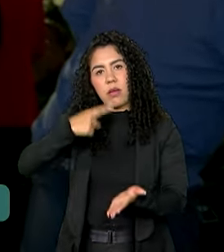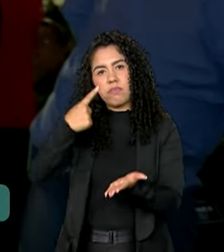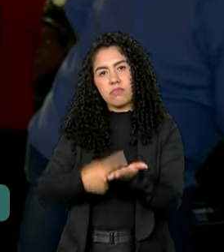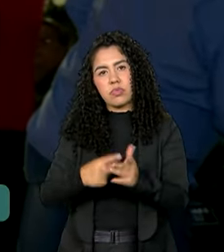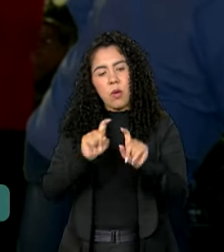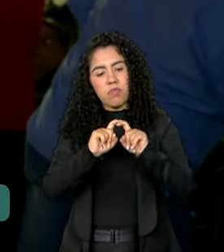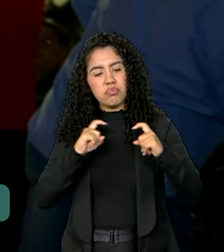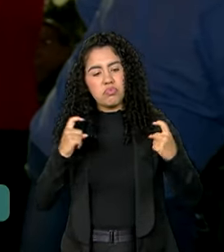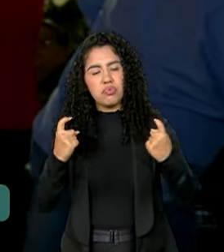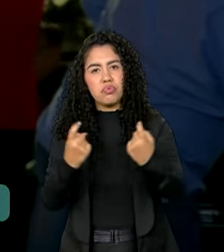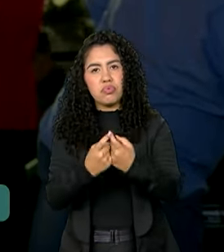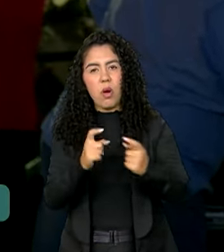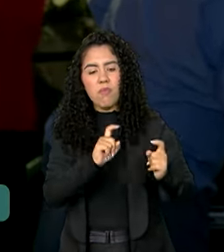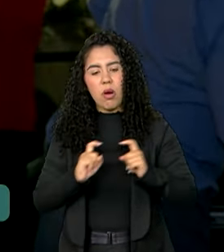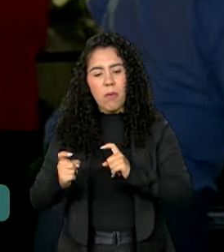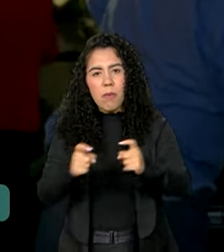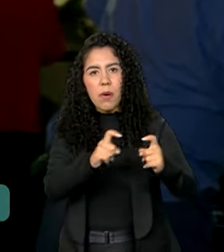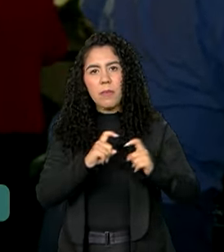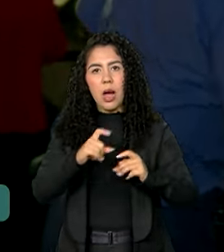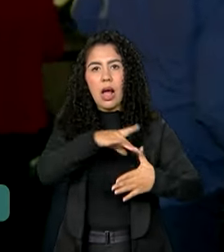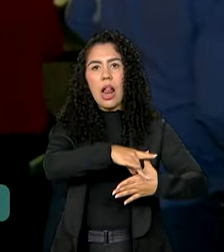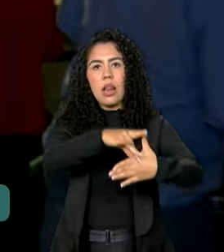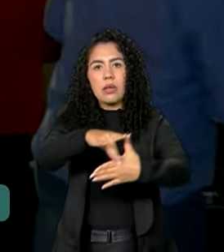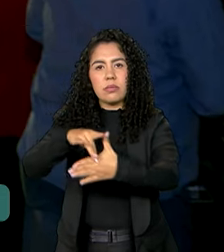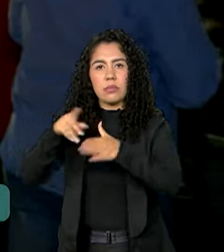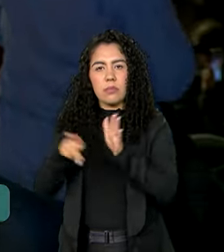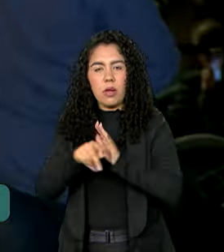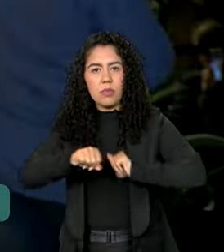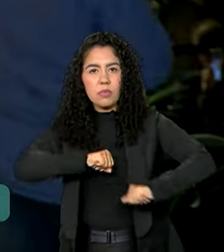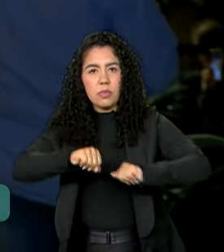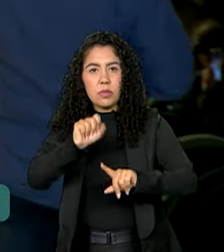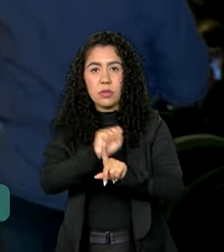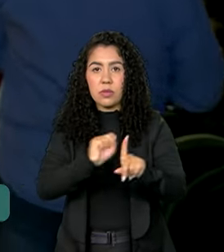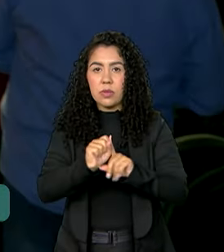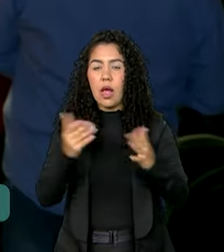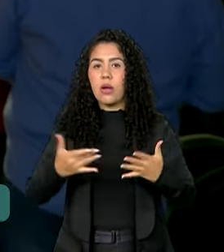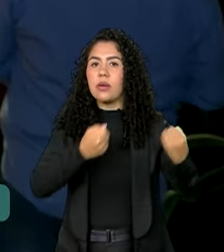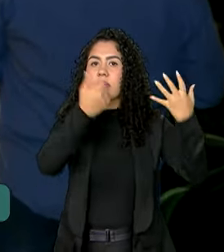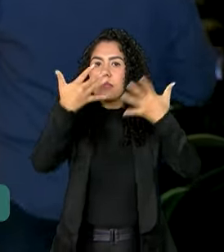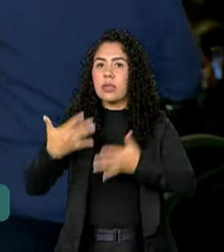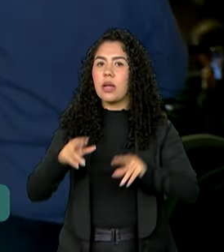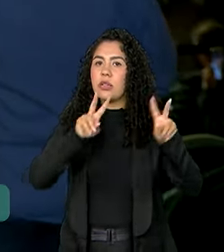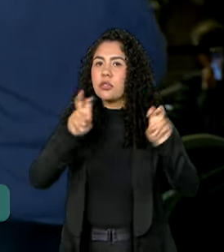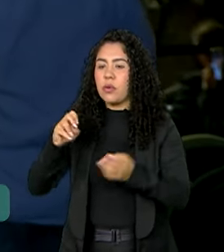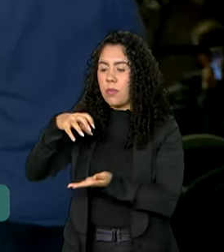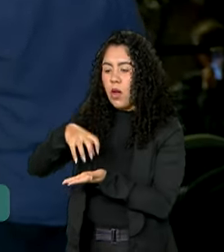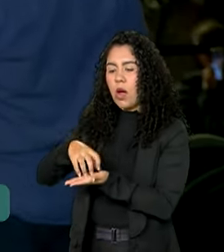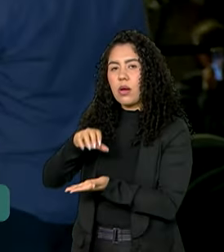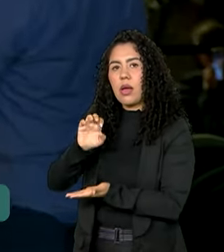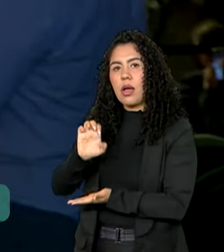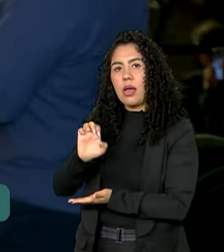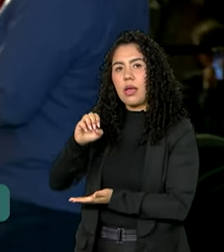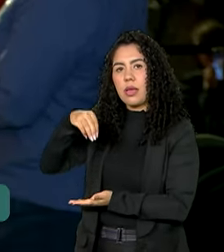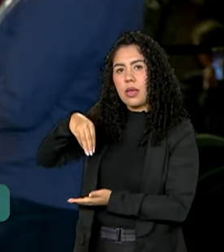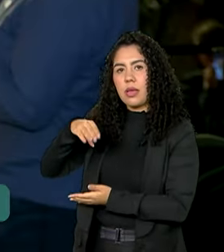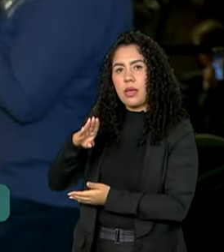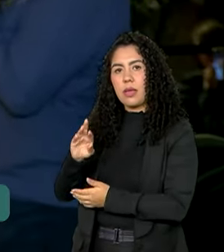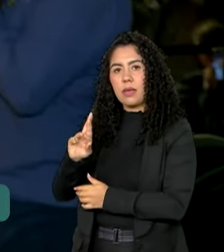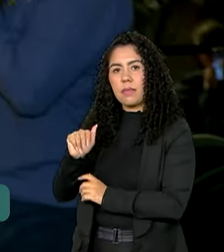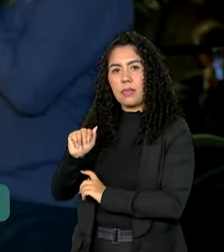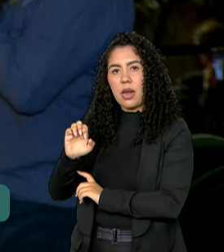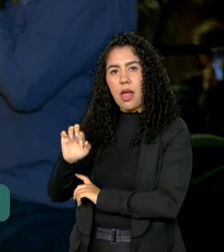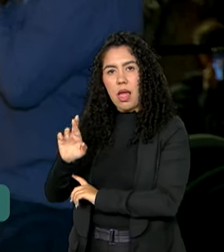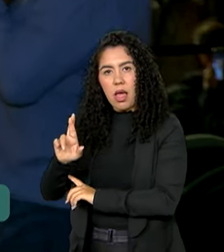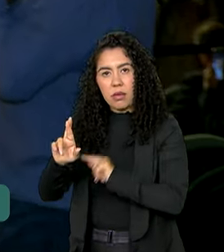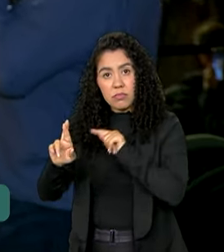lideranças de movimentos sociais. E agora, Vanessa, volto a falar da Embraer, porque o plano de investimentos em